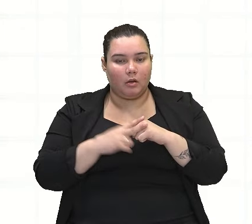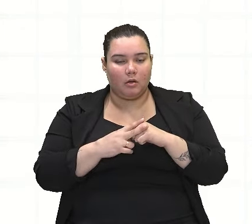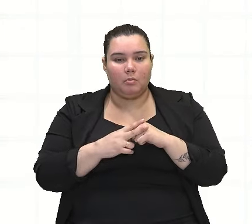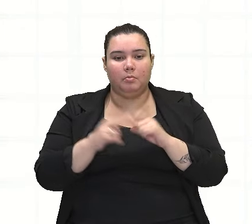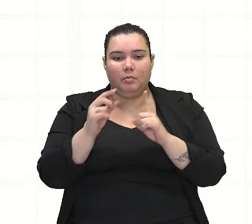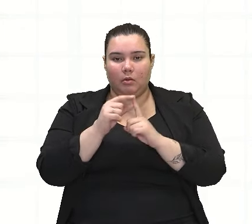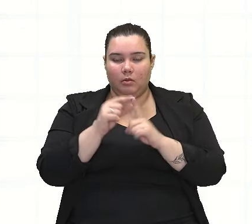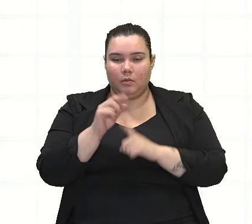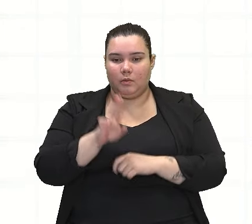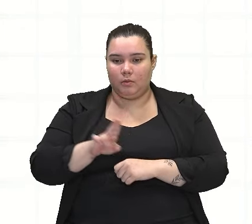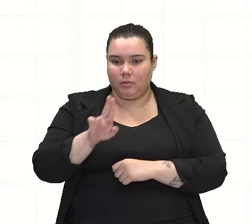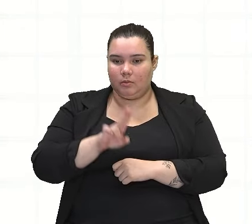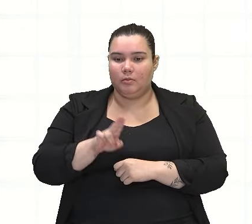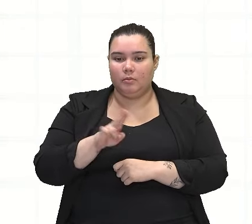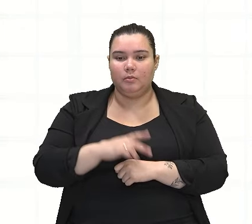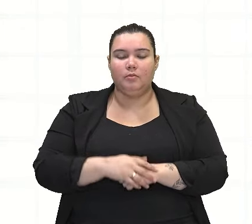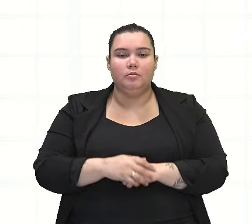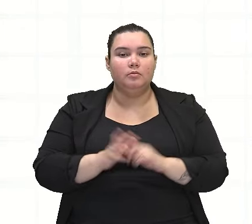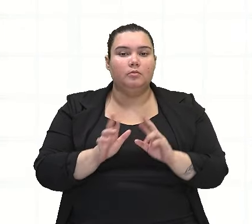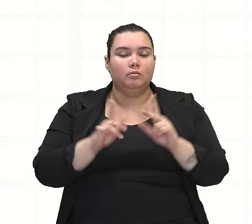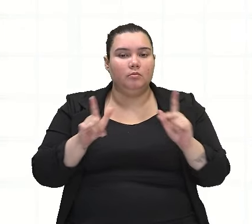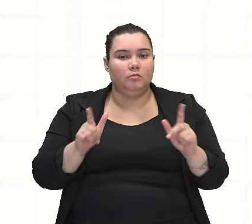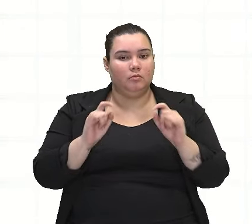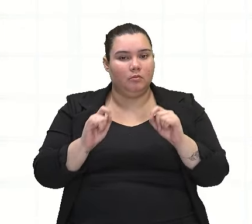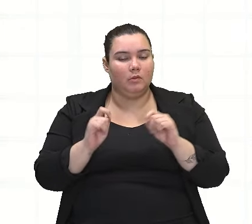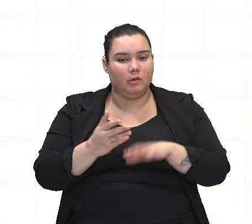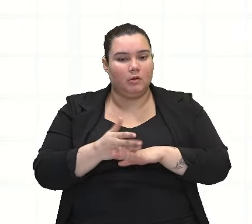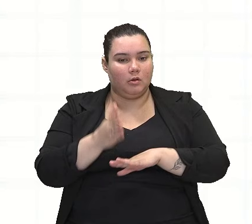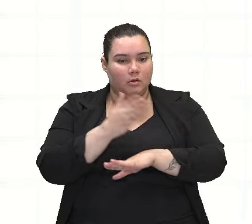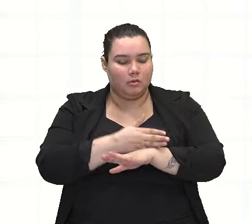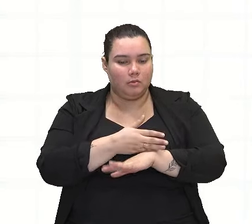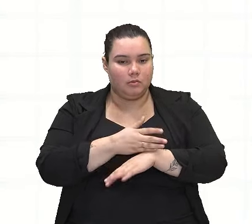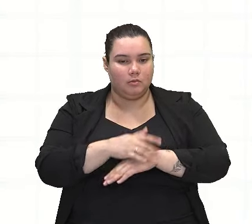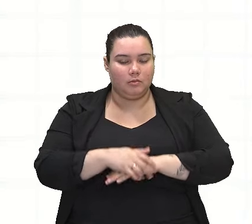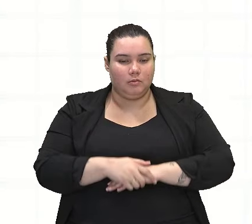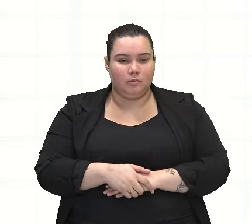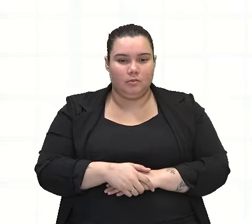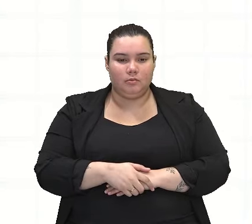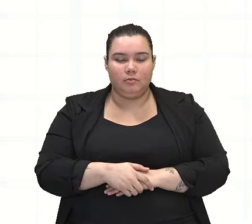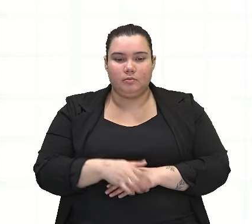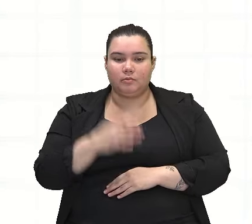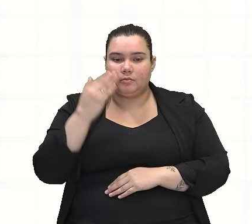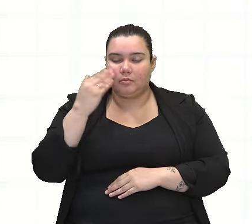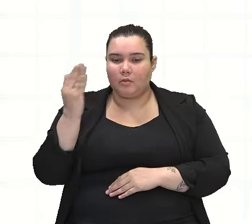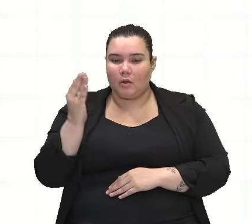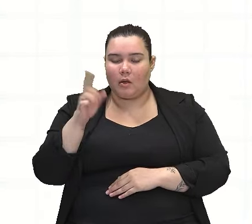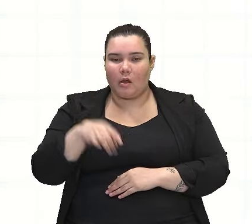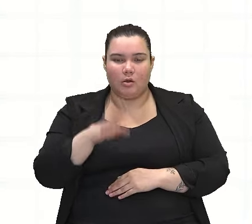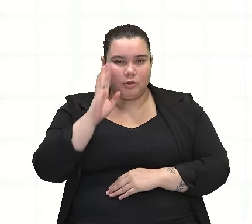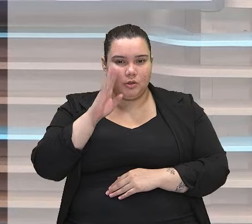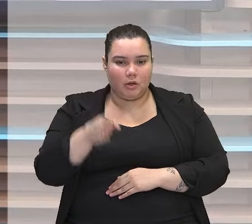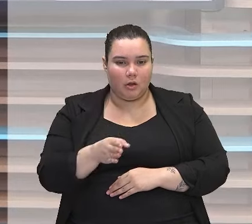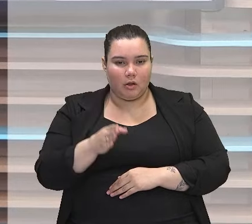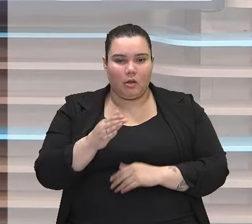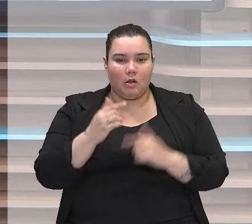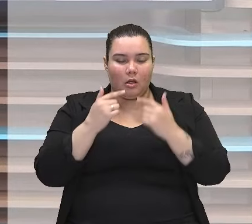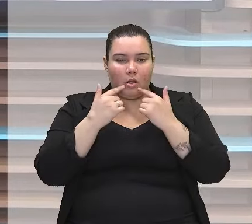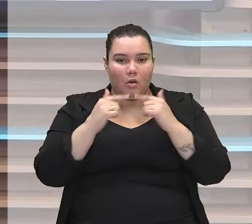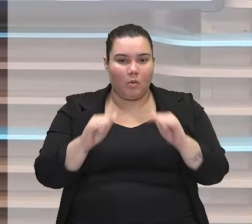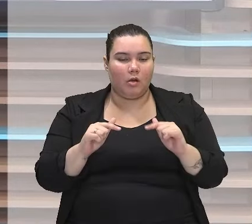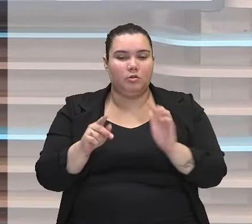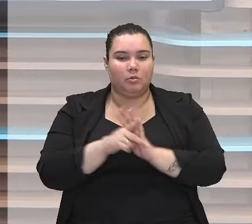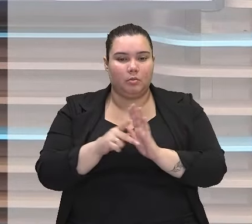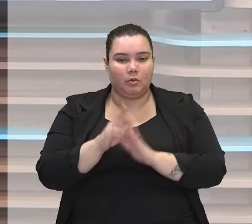omitidas. Diferente, certo, do anterior. Observe que o anterior é mais conciso, a linguagem é mais direta,